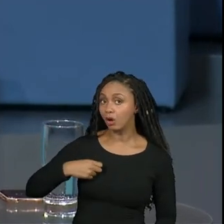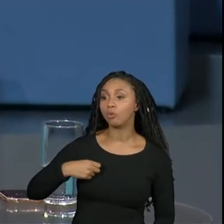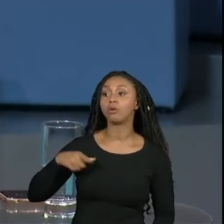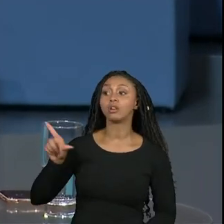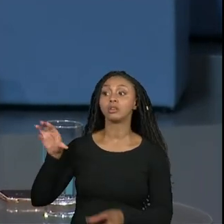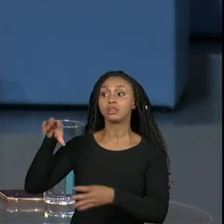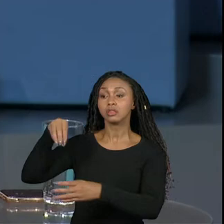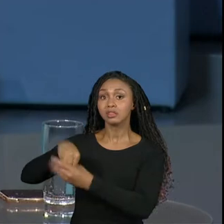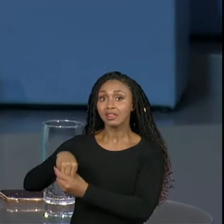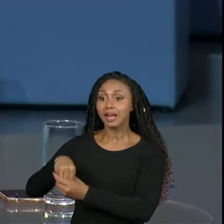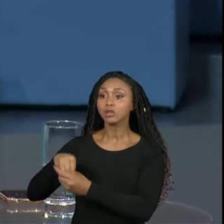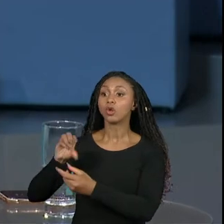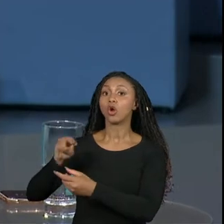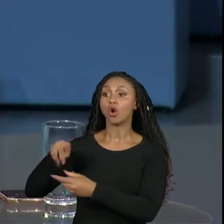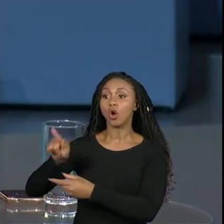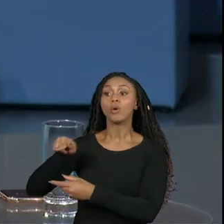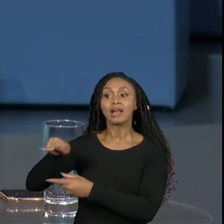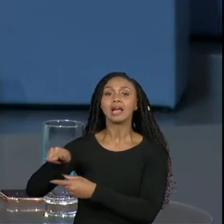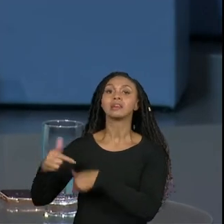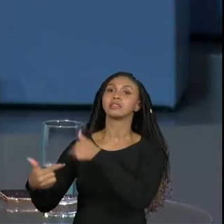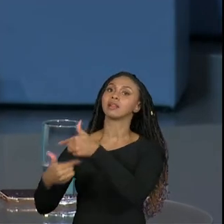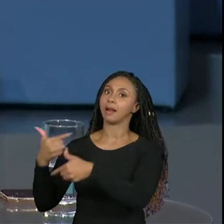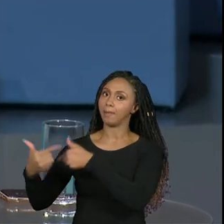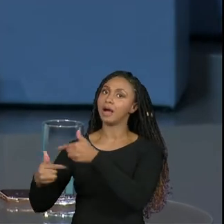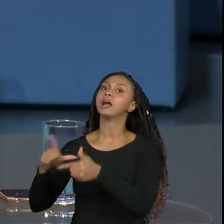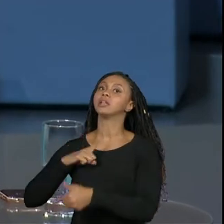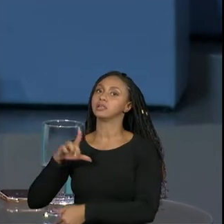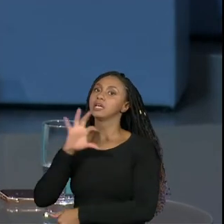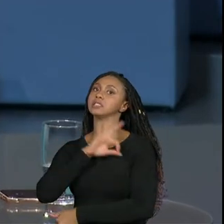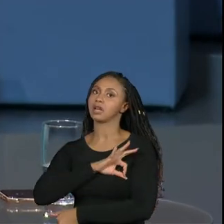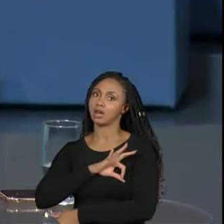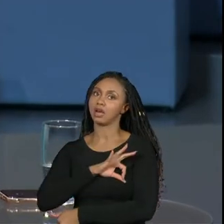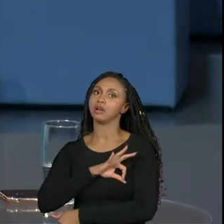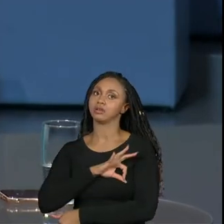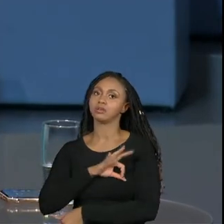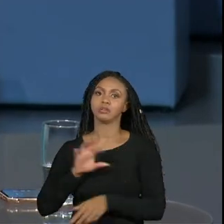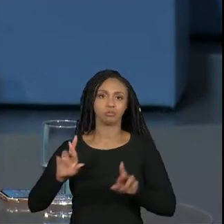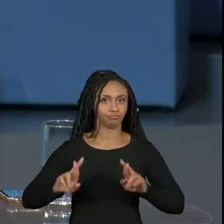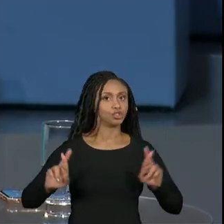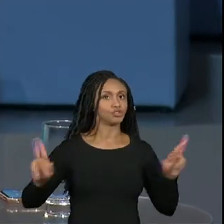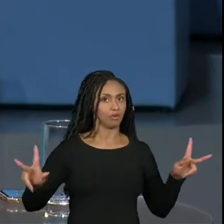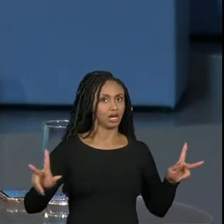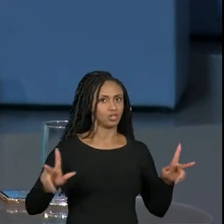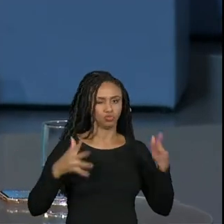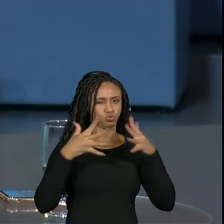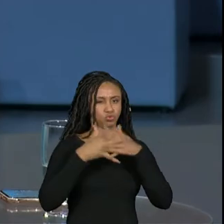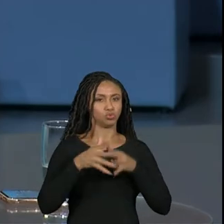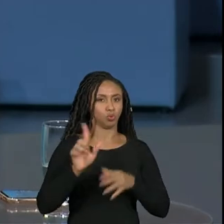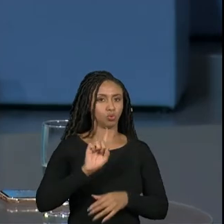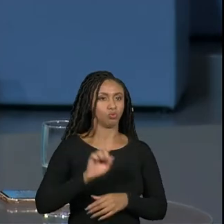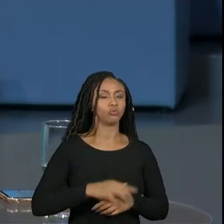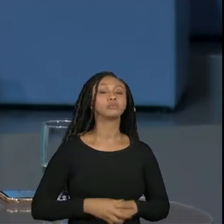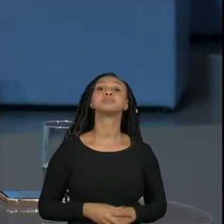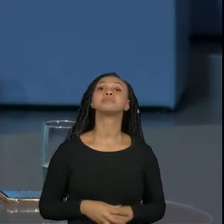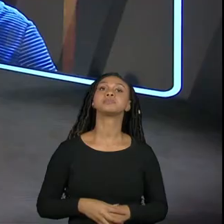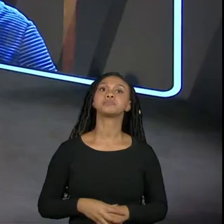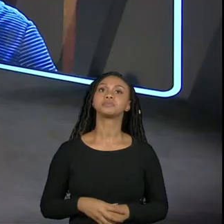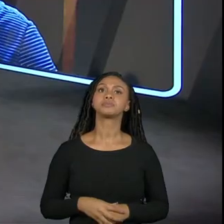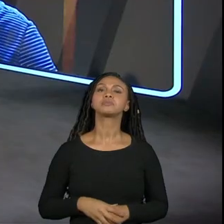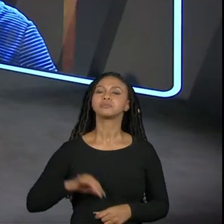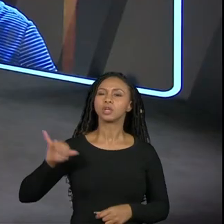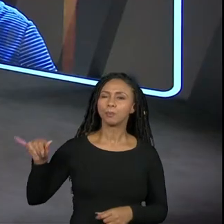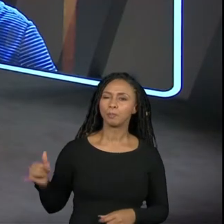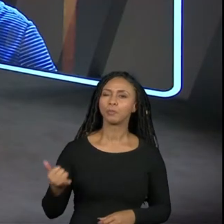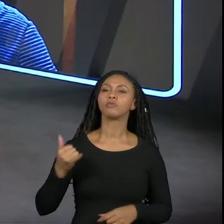ONG elas recebem pra aquilo e elas trazem voluntários então não confundam tá o mais que a gente tem aqui Marilena?